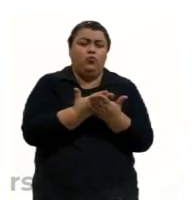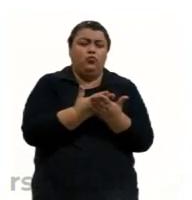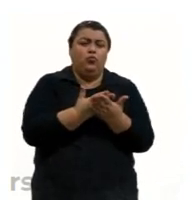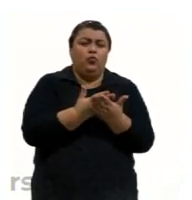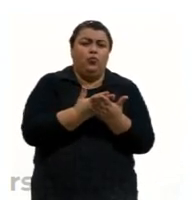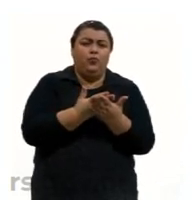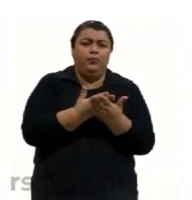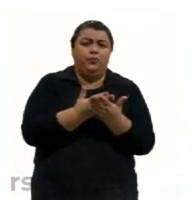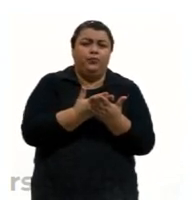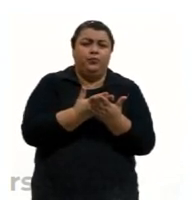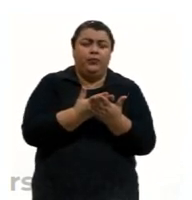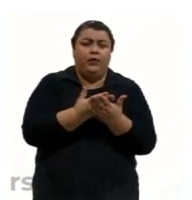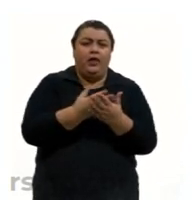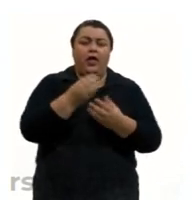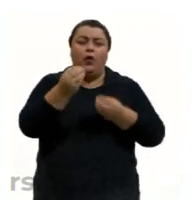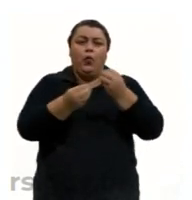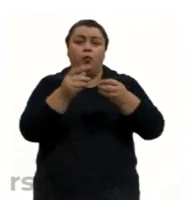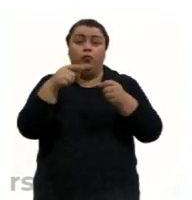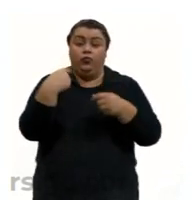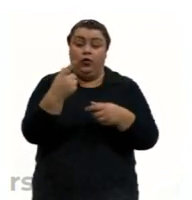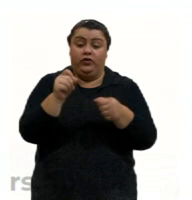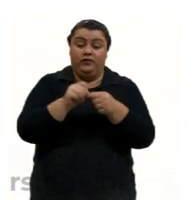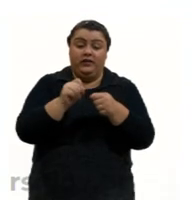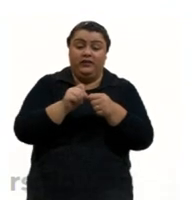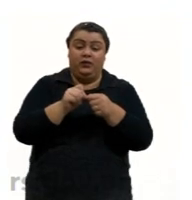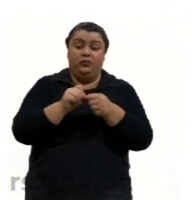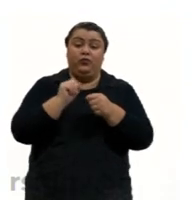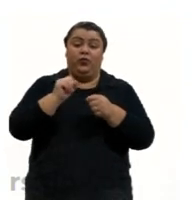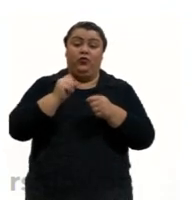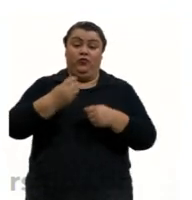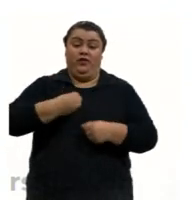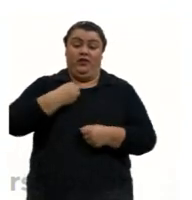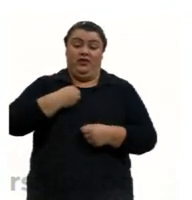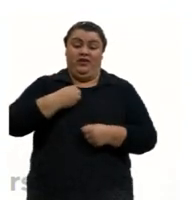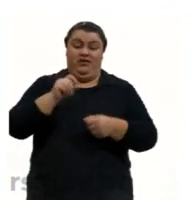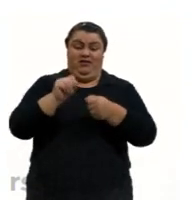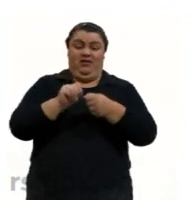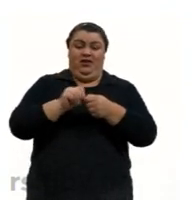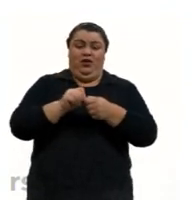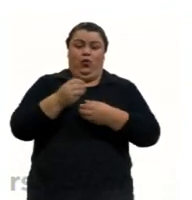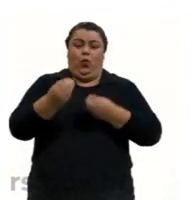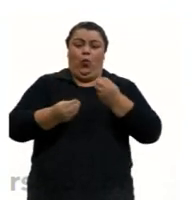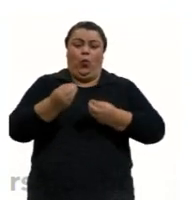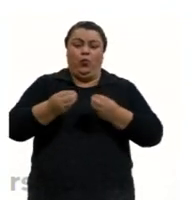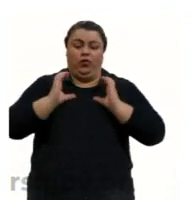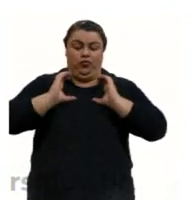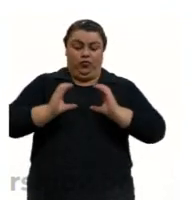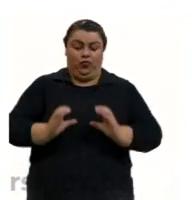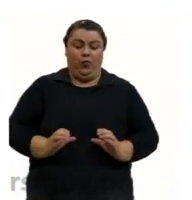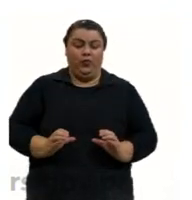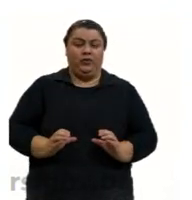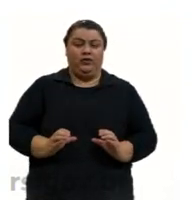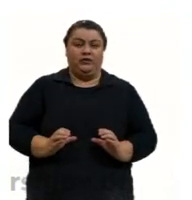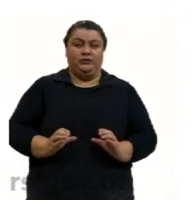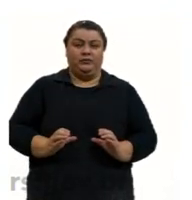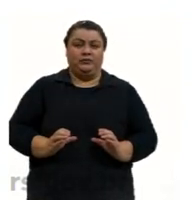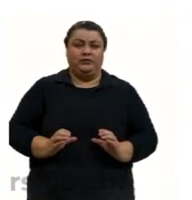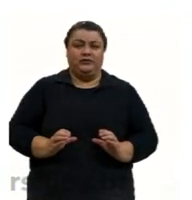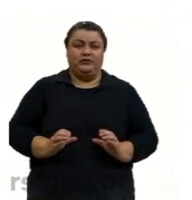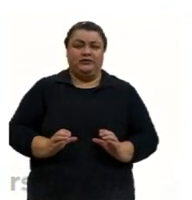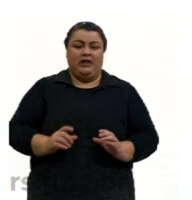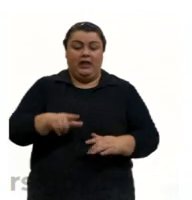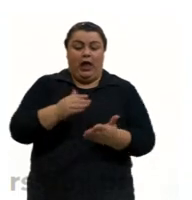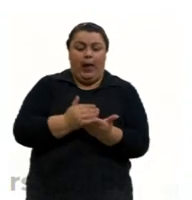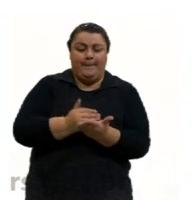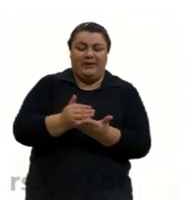de acordo com como nós fazemos as nossas atitudes, como nós reagimos, como nós nos comportamos. A Sociologia, a partir